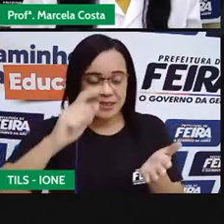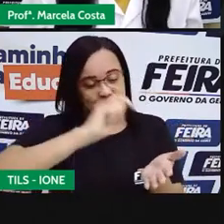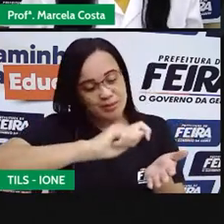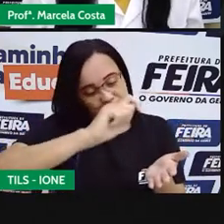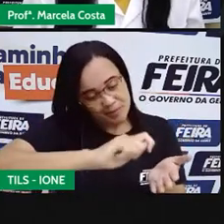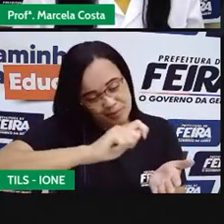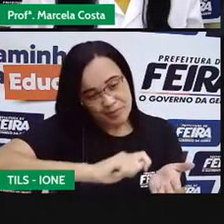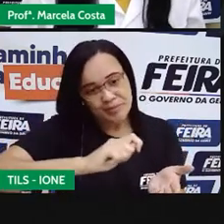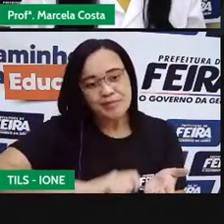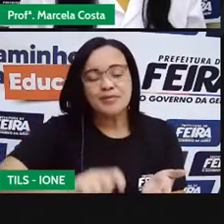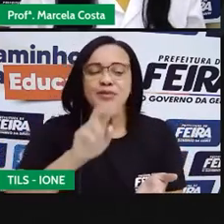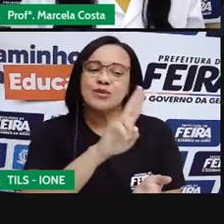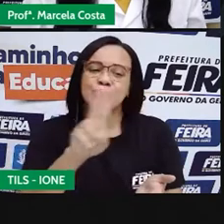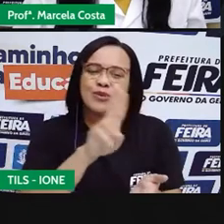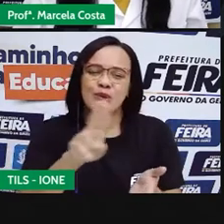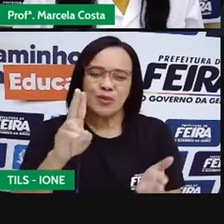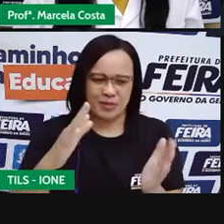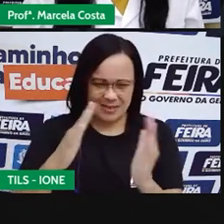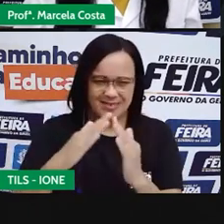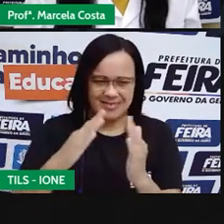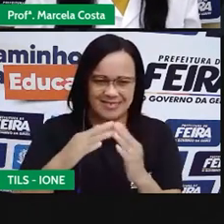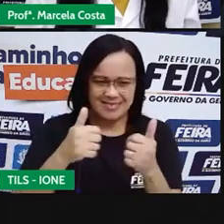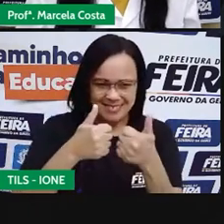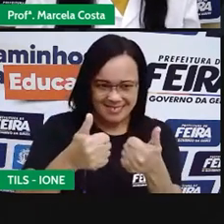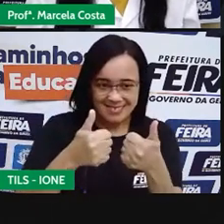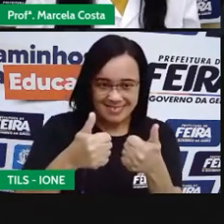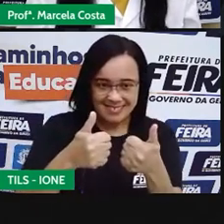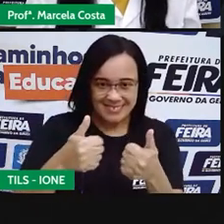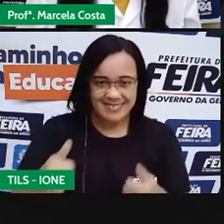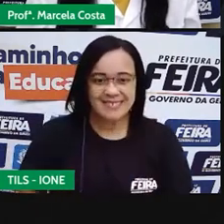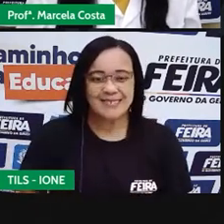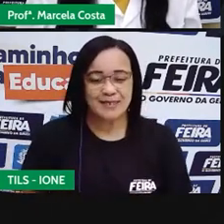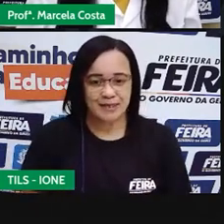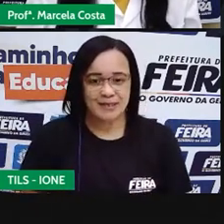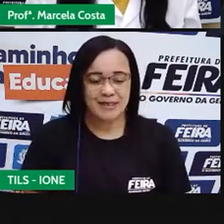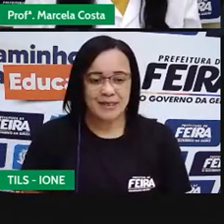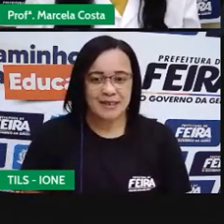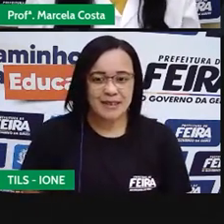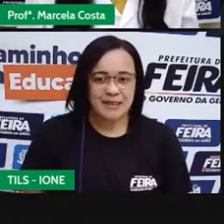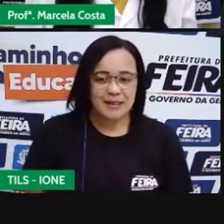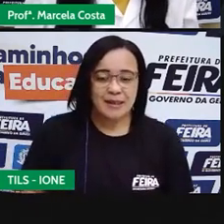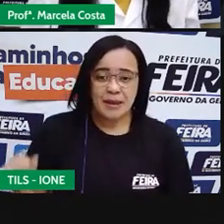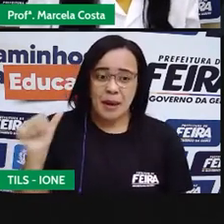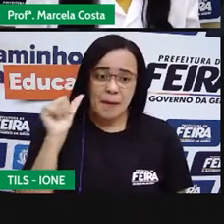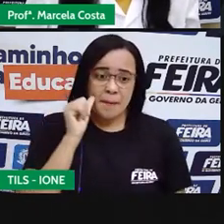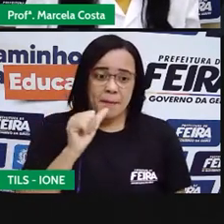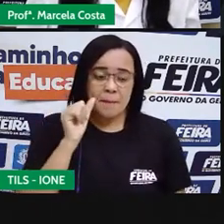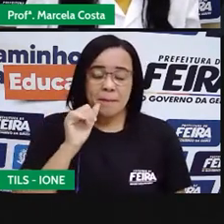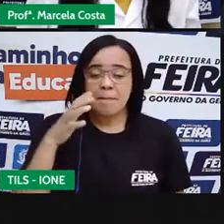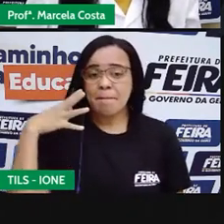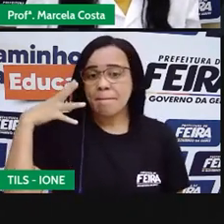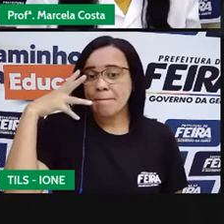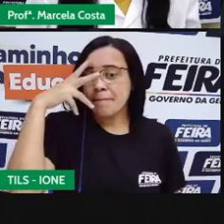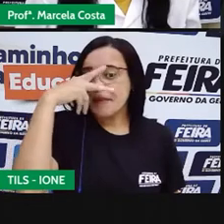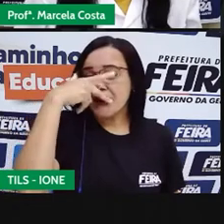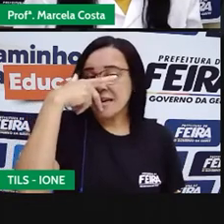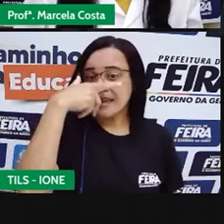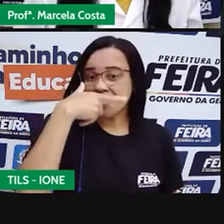na sua casa, tá bom? Olha a personagem Bela,